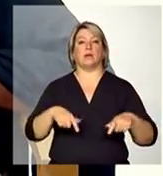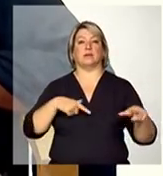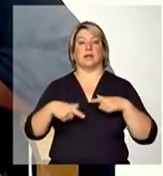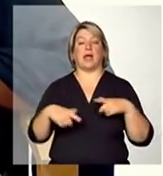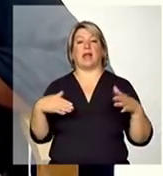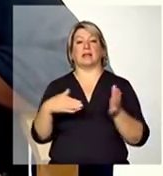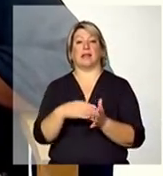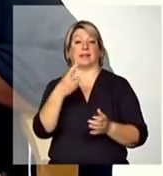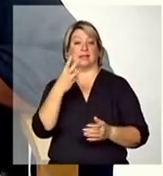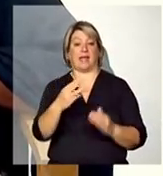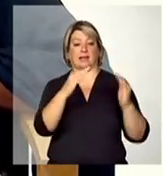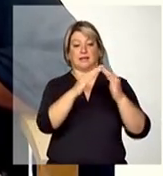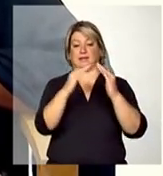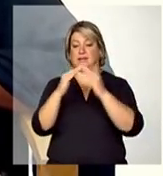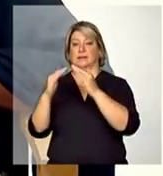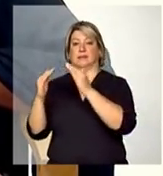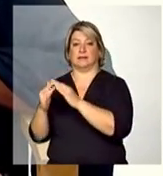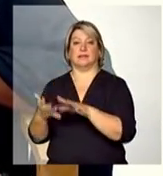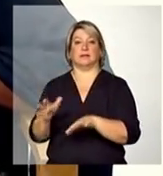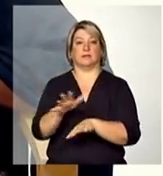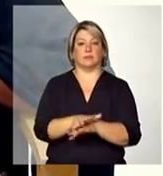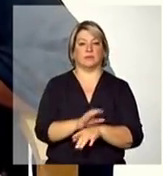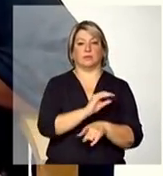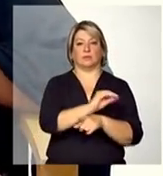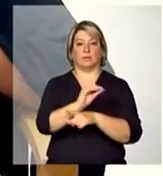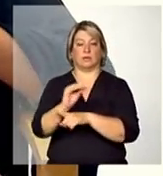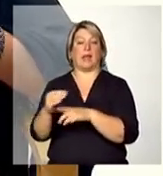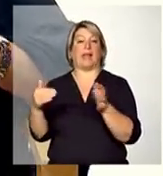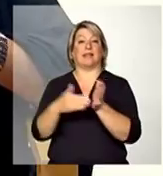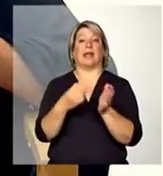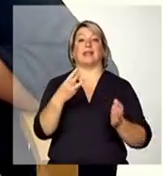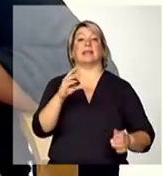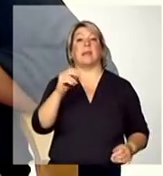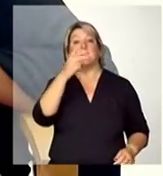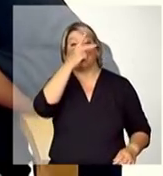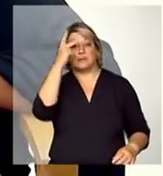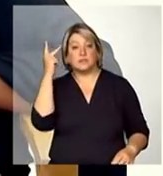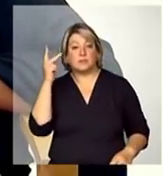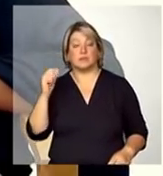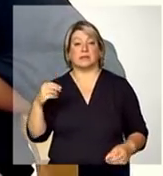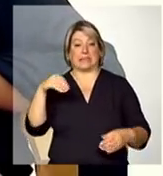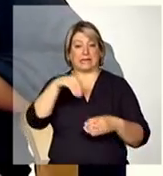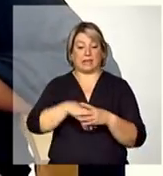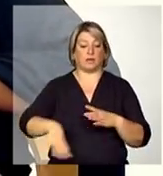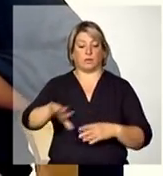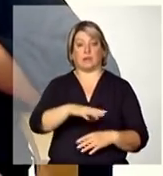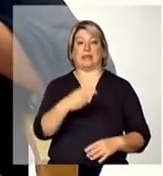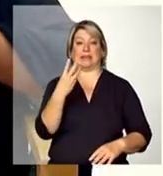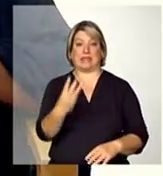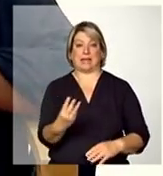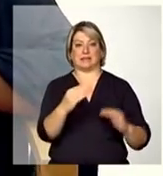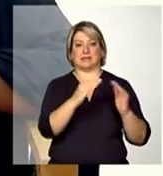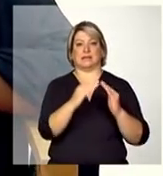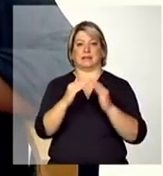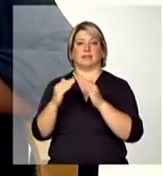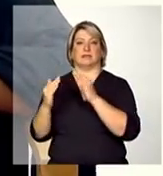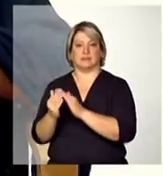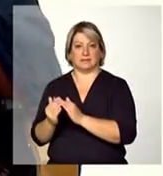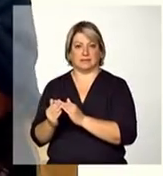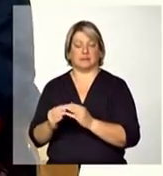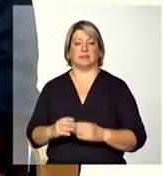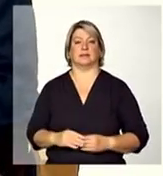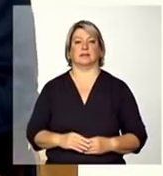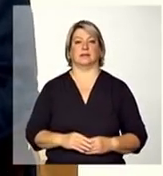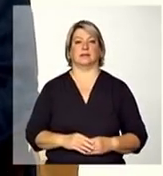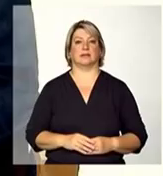prestando atendimento técnico a até 30 pessoas localizadas em três residências é uma matriz que ela articula em até três